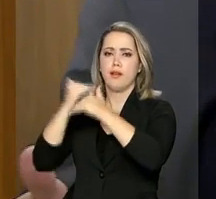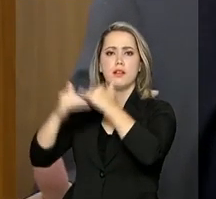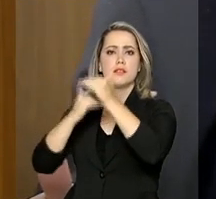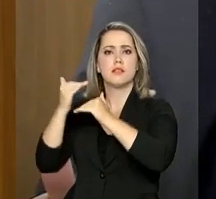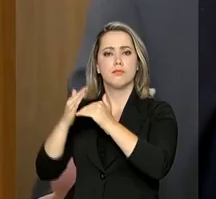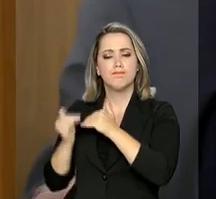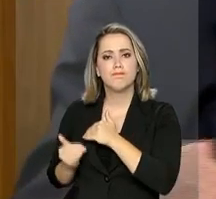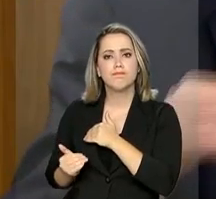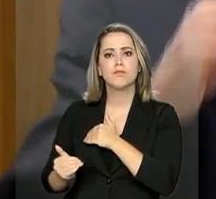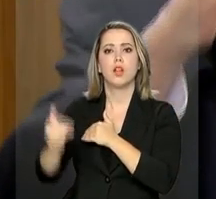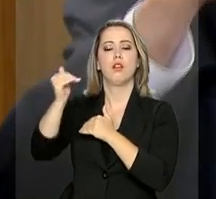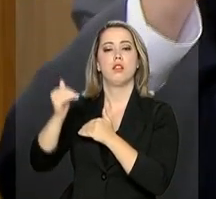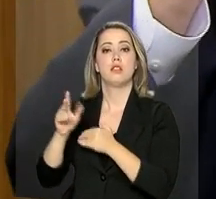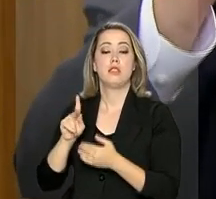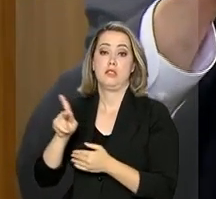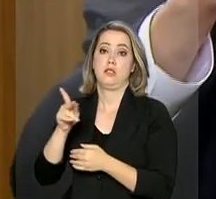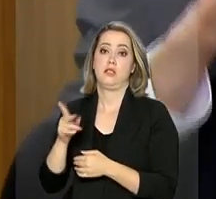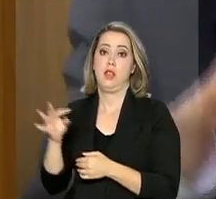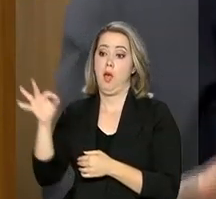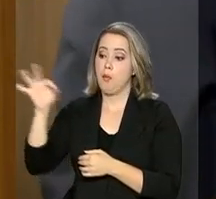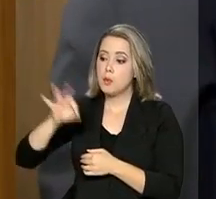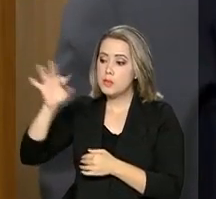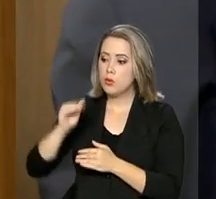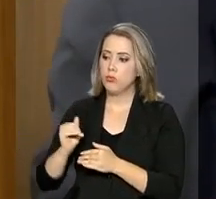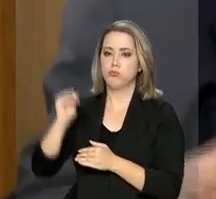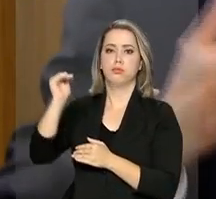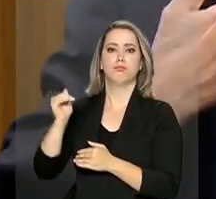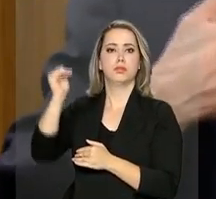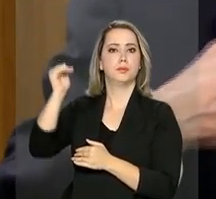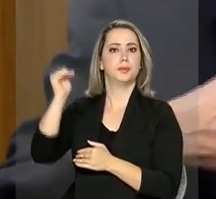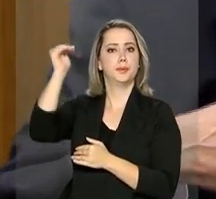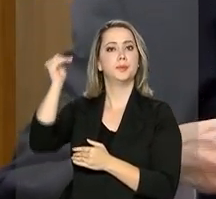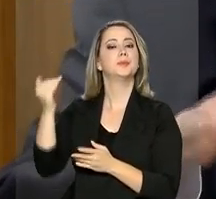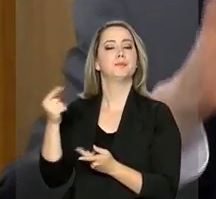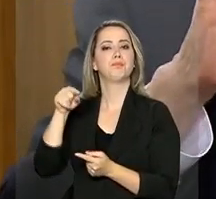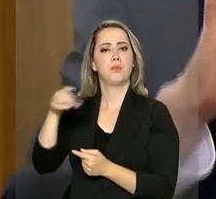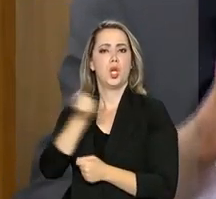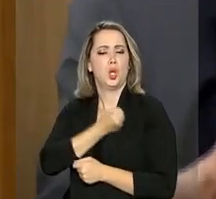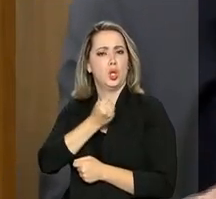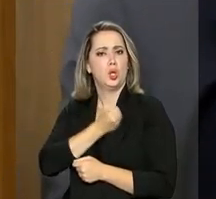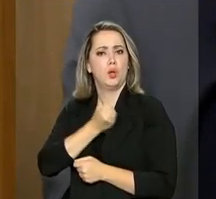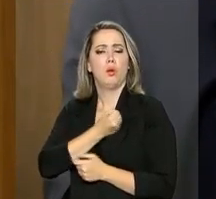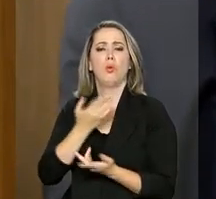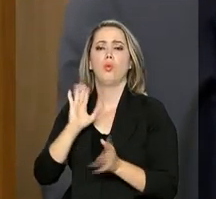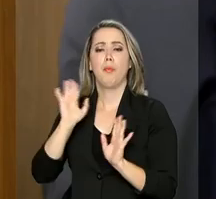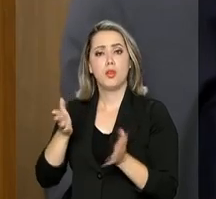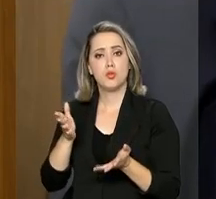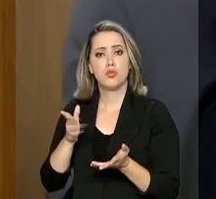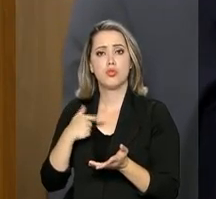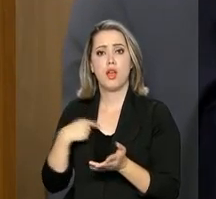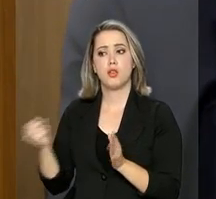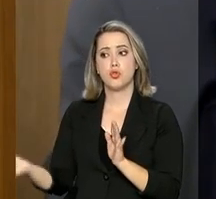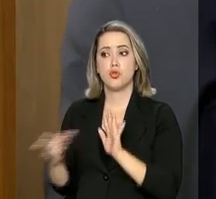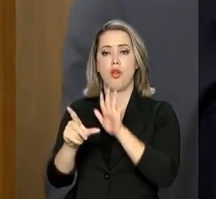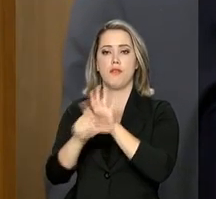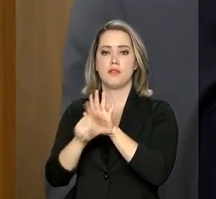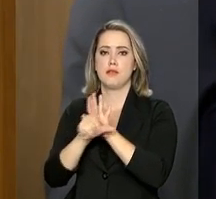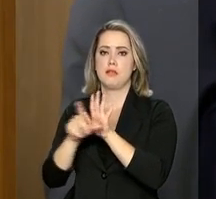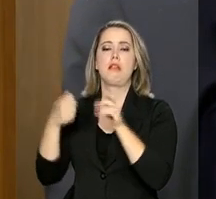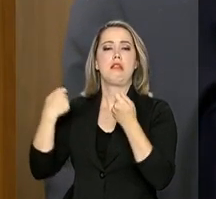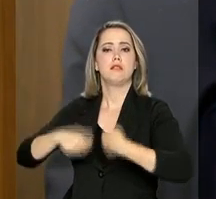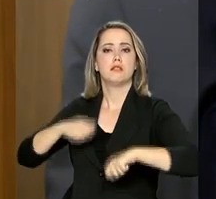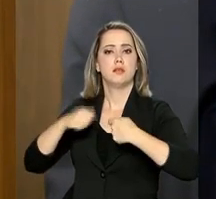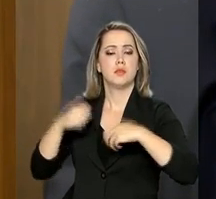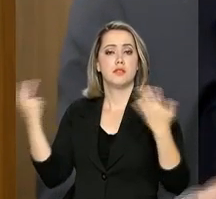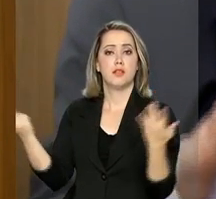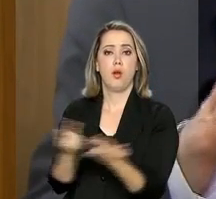mais, crescer a taxas mais elevadas. Então, existe um número muito grande de reformas que estão sendo